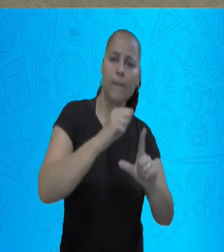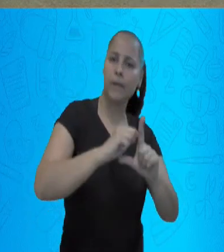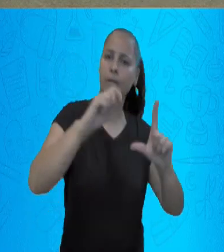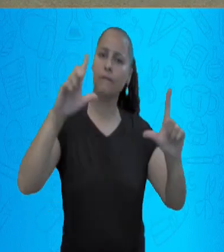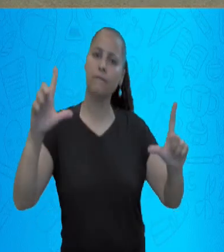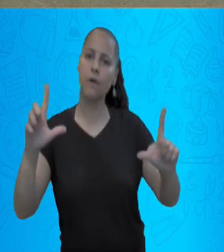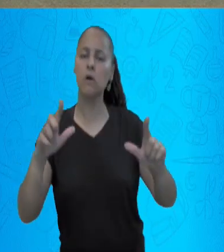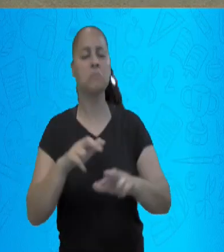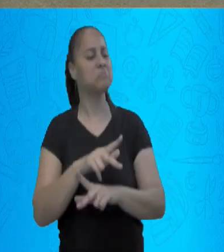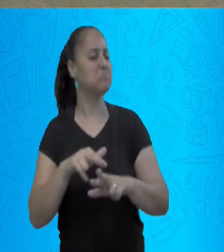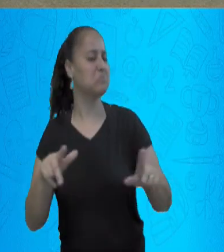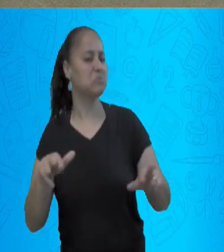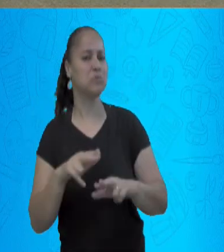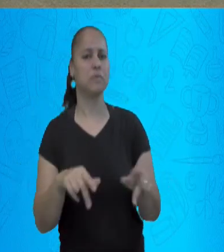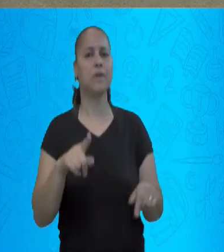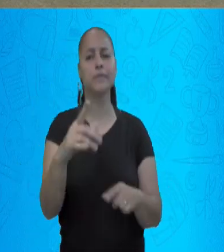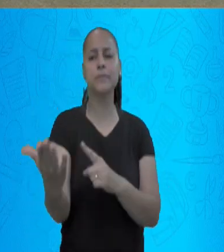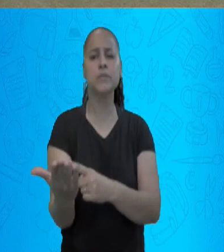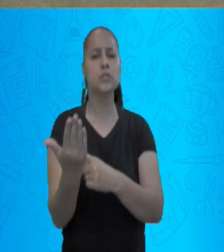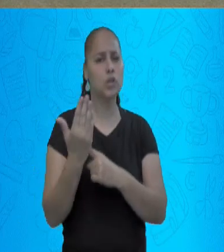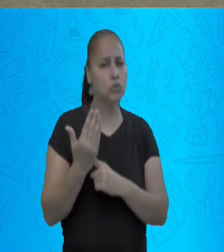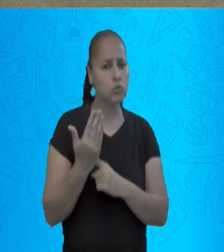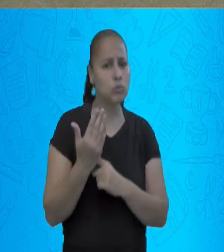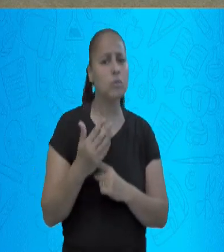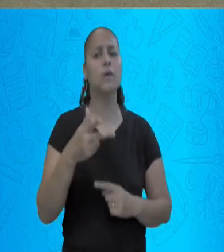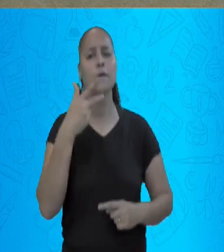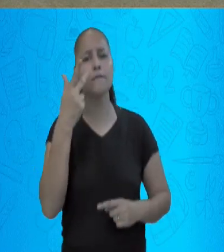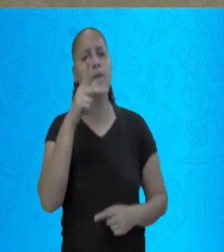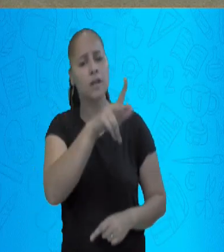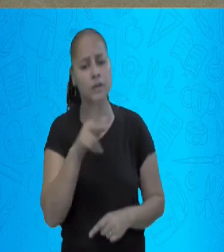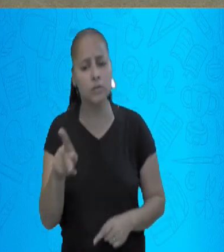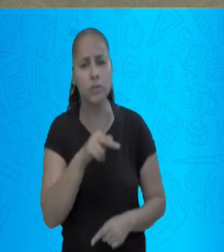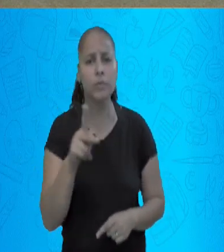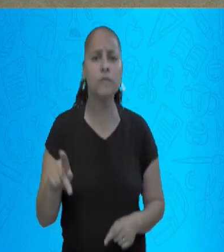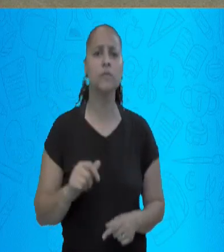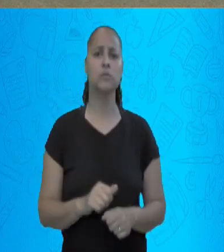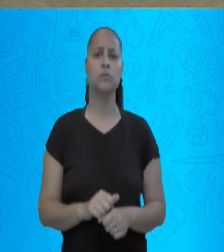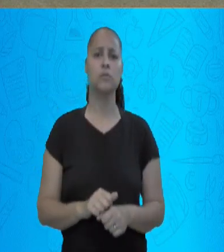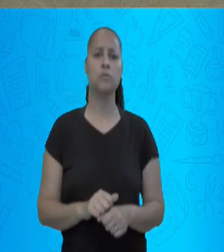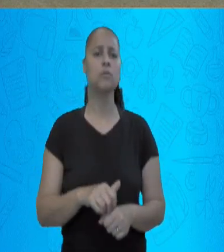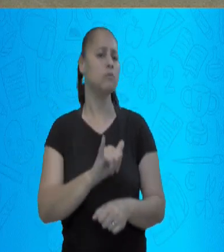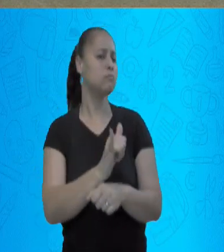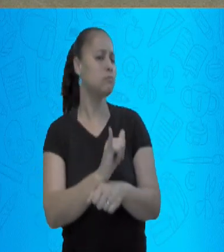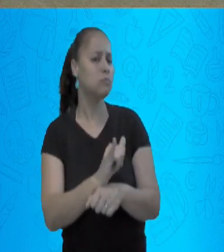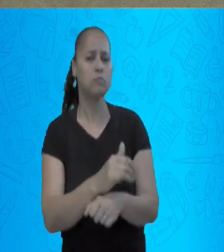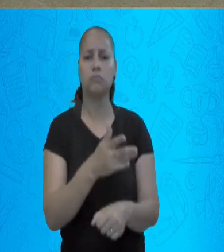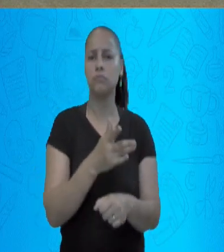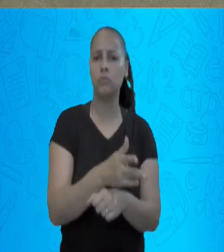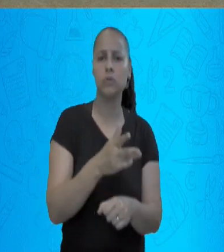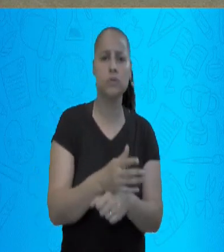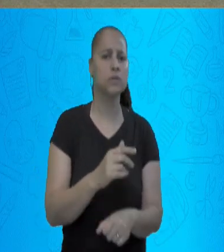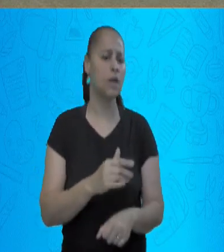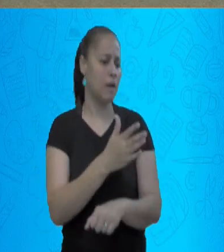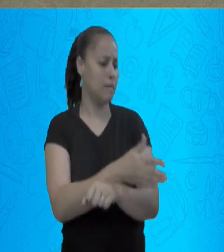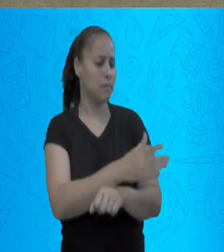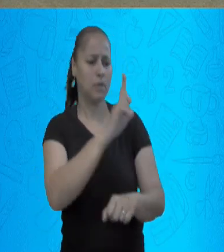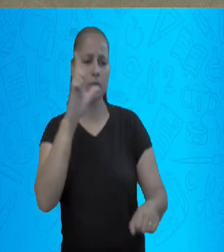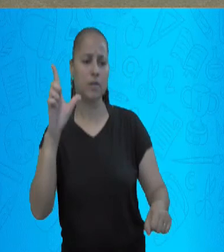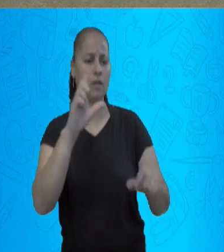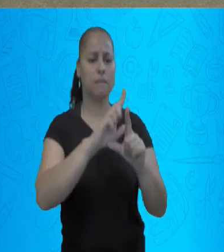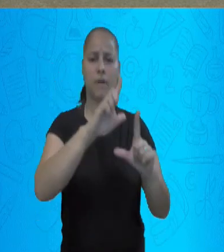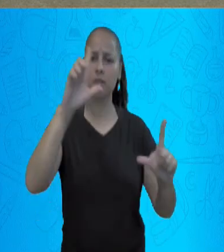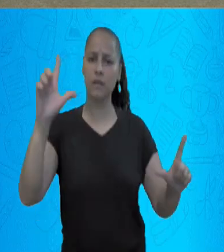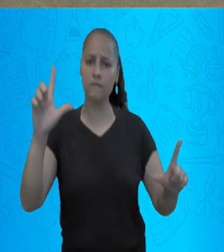E se você precisar de alguma ajuda, chama sua professora, seja no grupo da escola, seja na